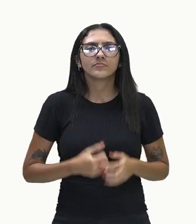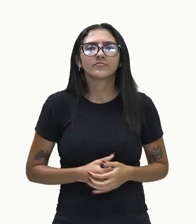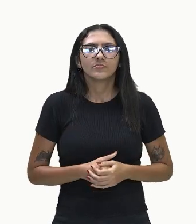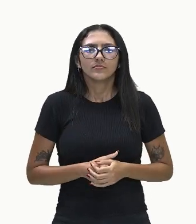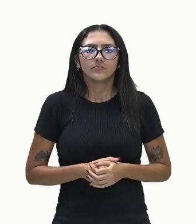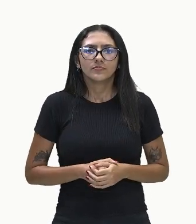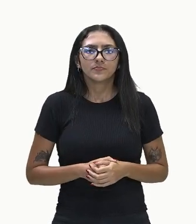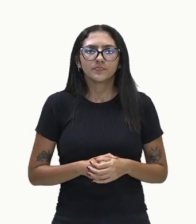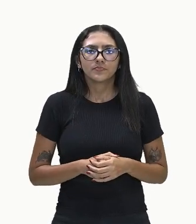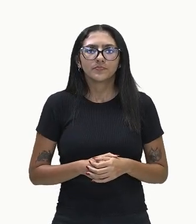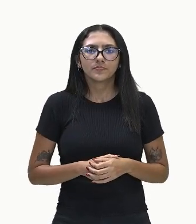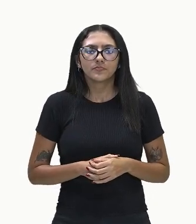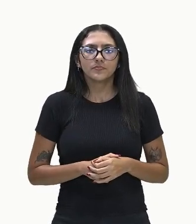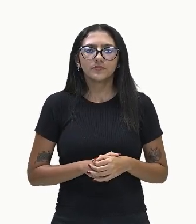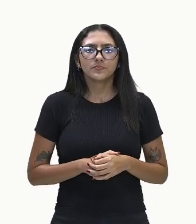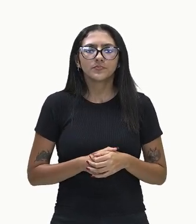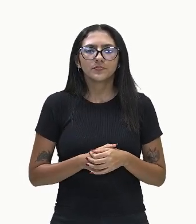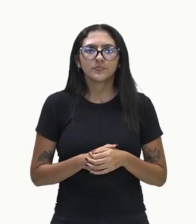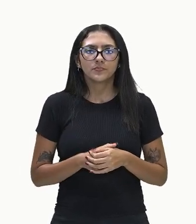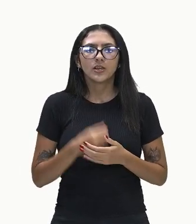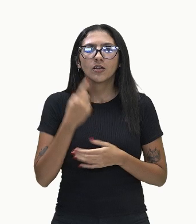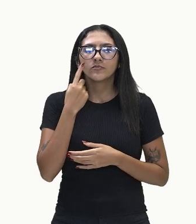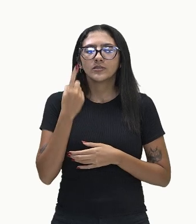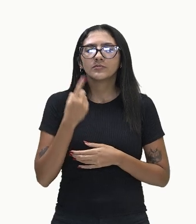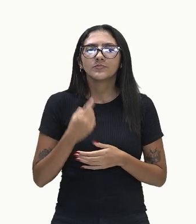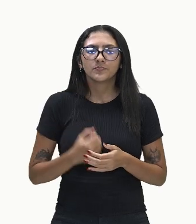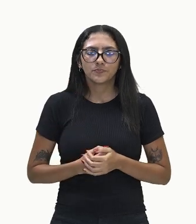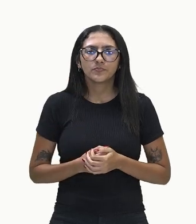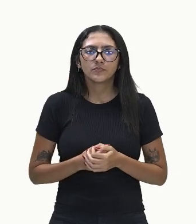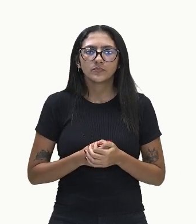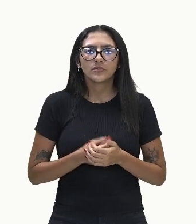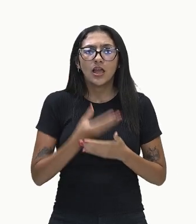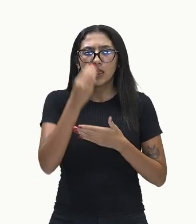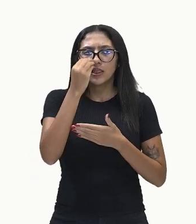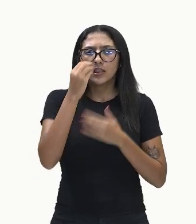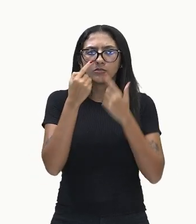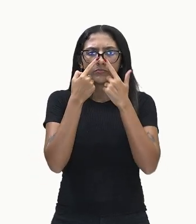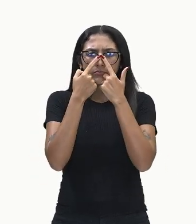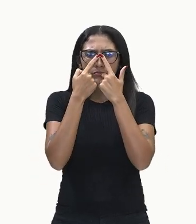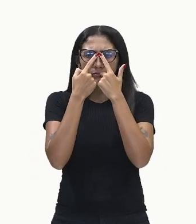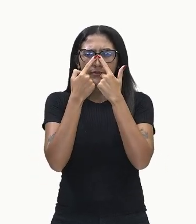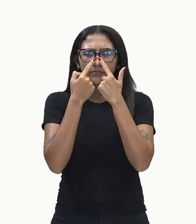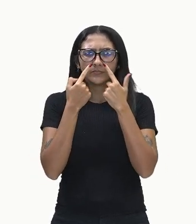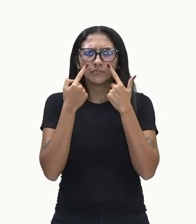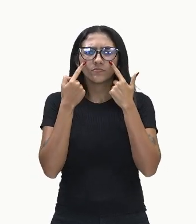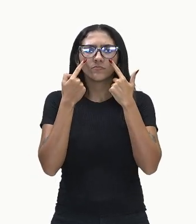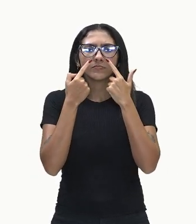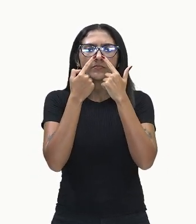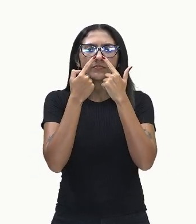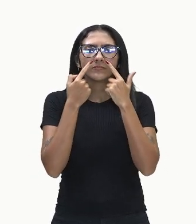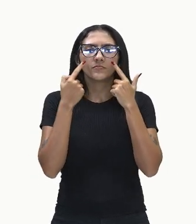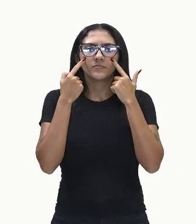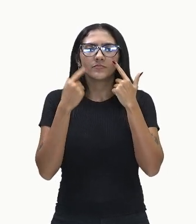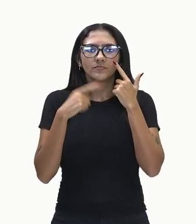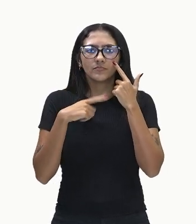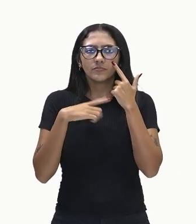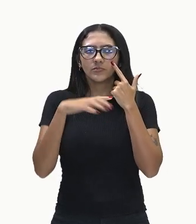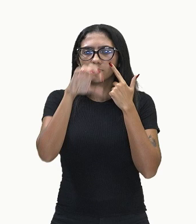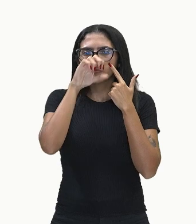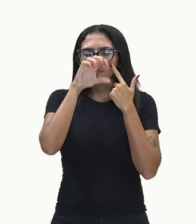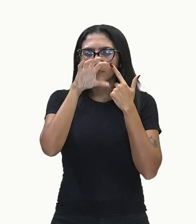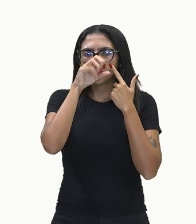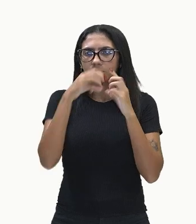tá bom? E aqui vai ter células especiais nesse epitélio dentro da cavidade nasal, está aqui as células